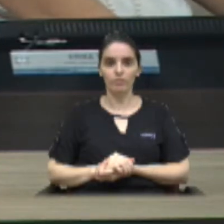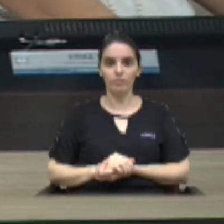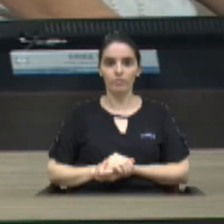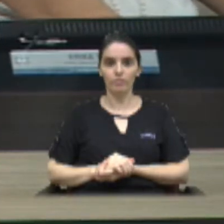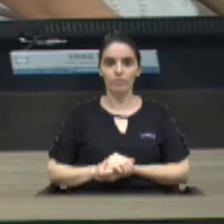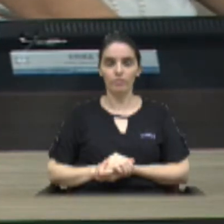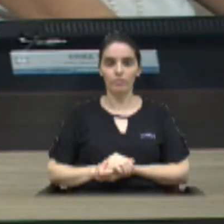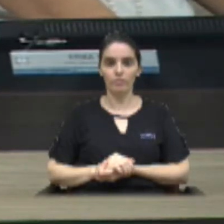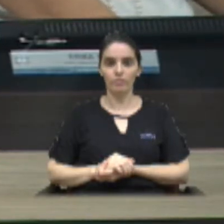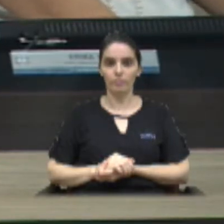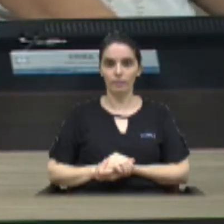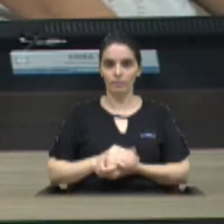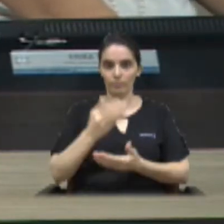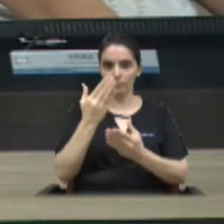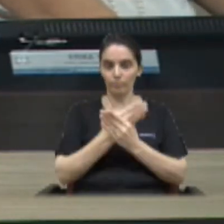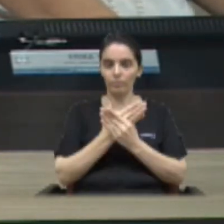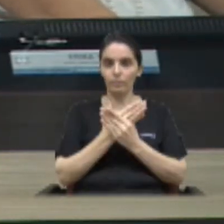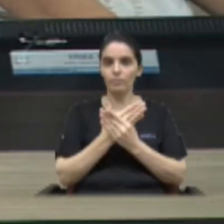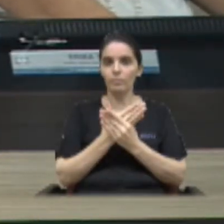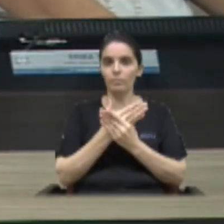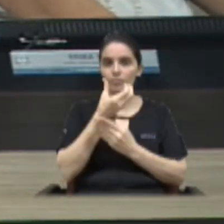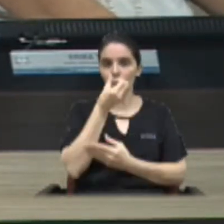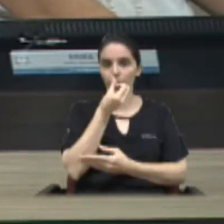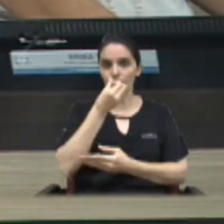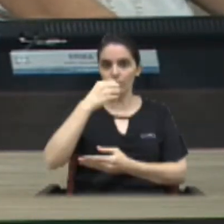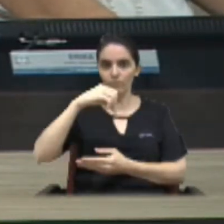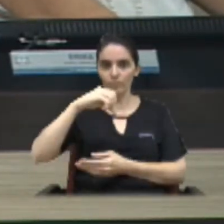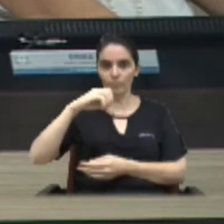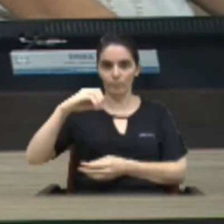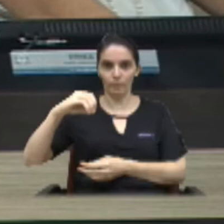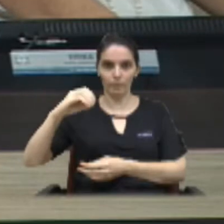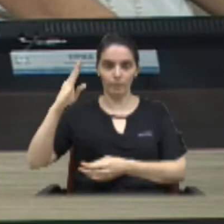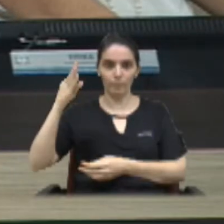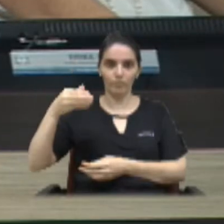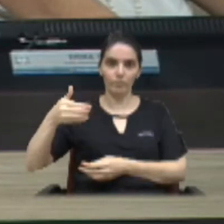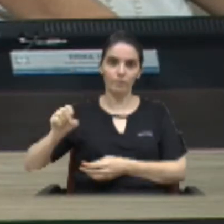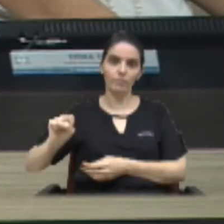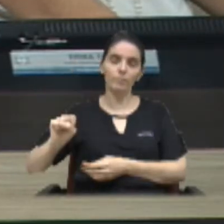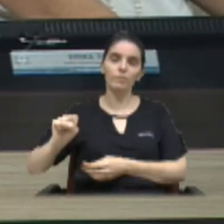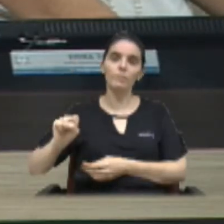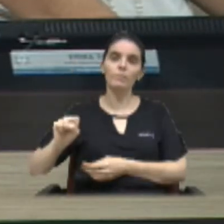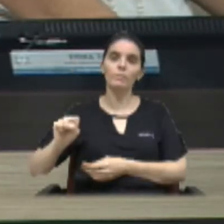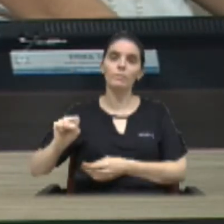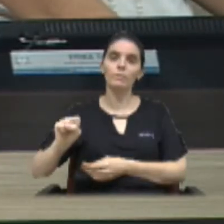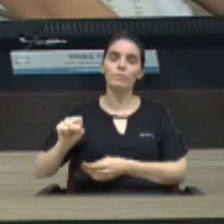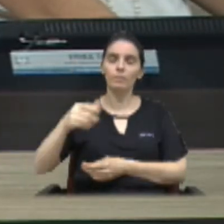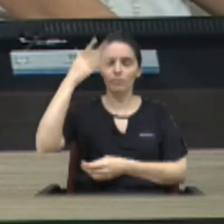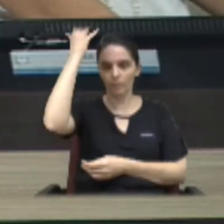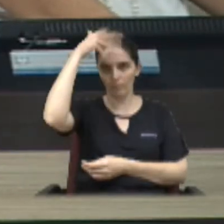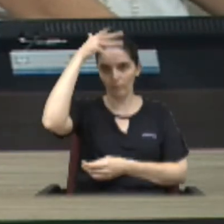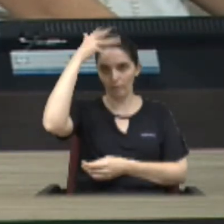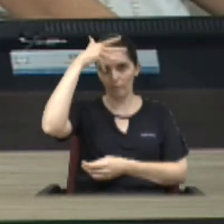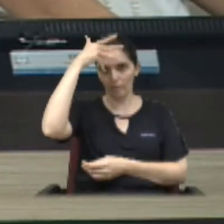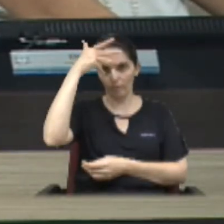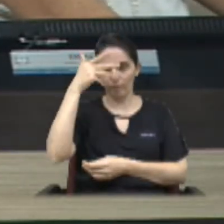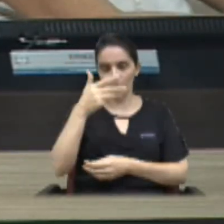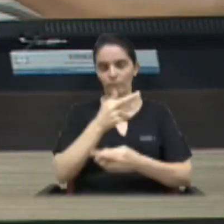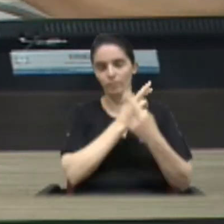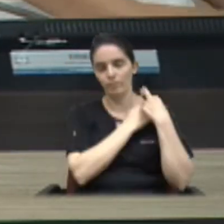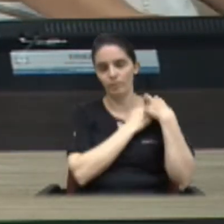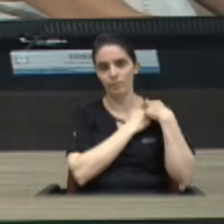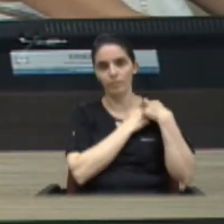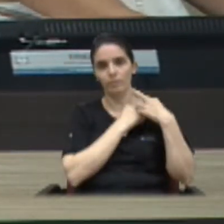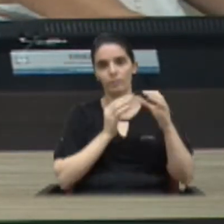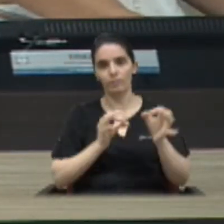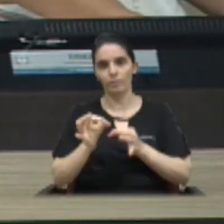Parecer processo 690-2018 interessado Érica Cristina Tanque Moia e outras assunto